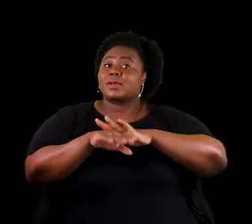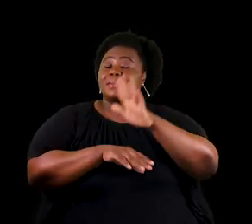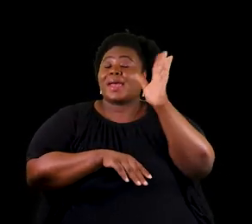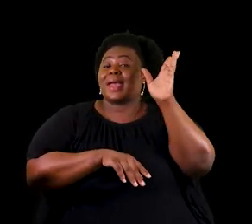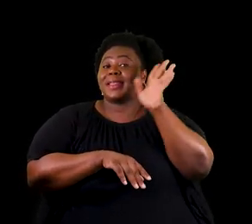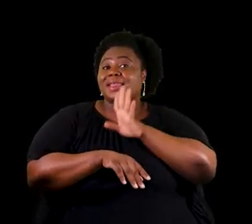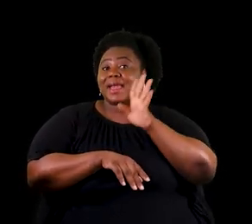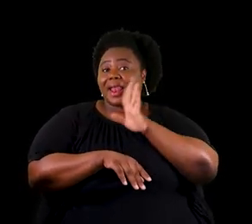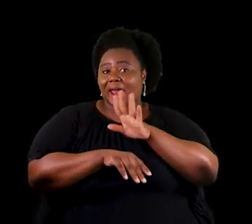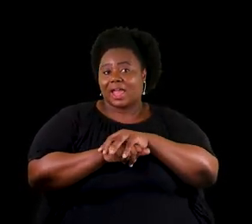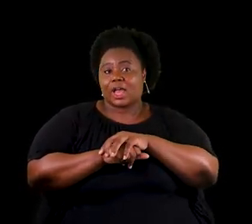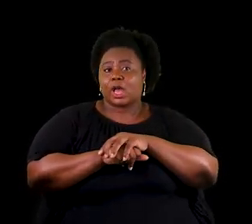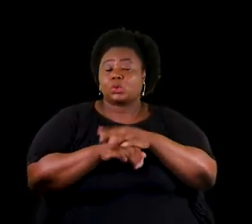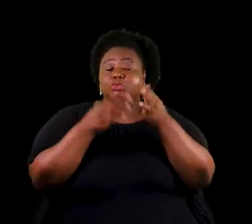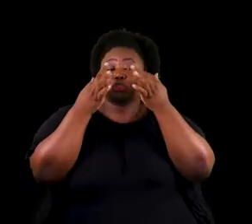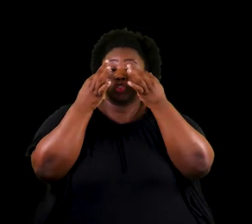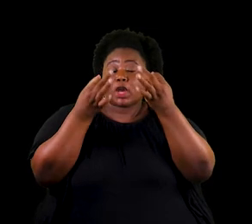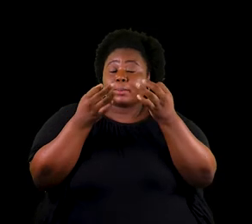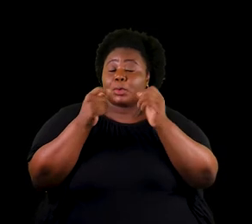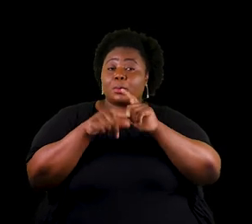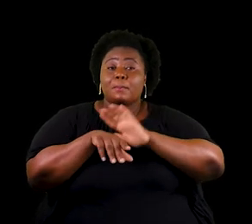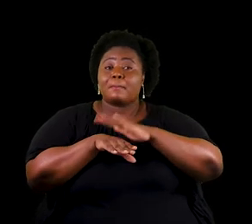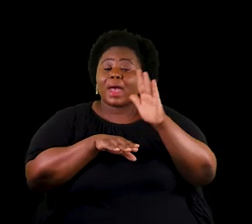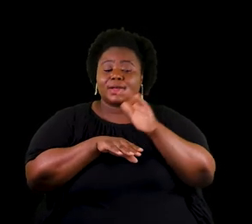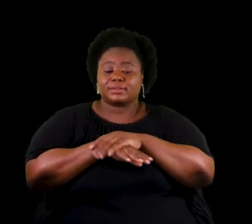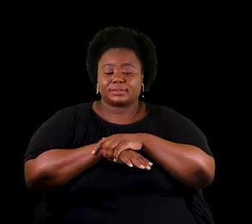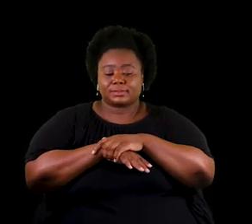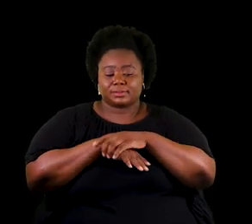interessante disso? O que chamou mais atenção de vocês?